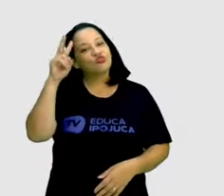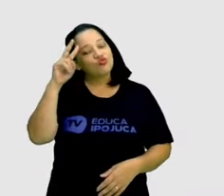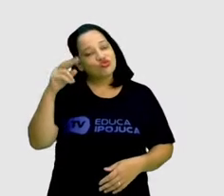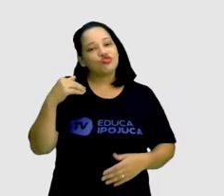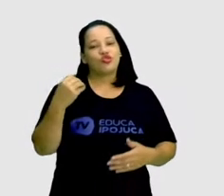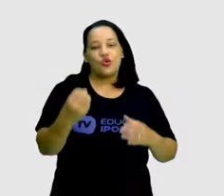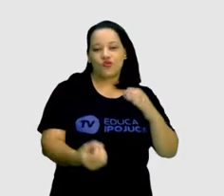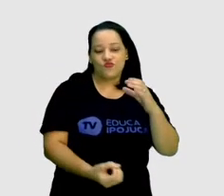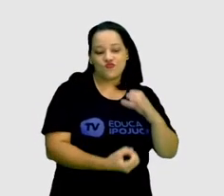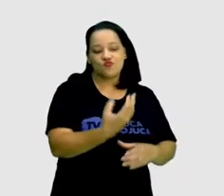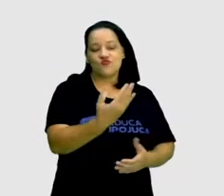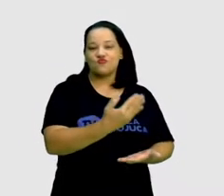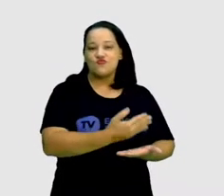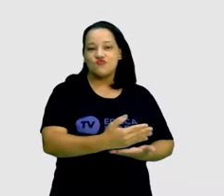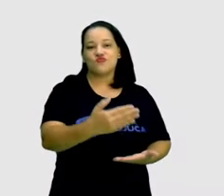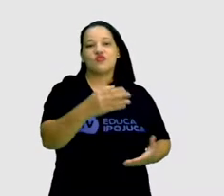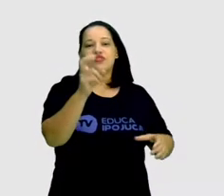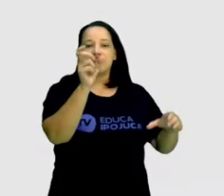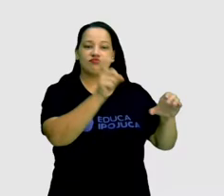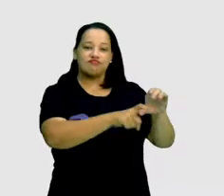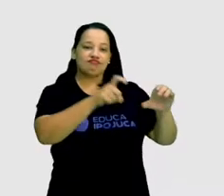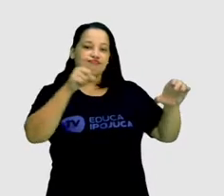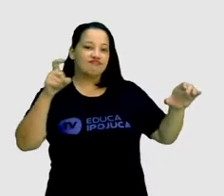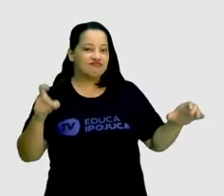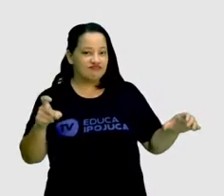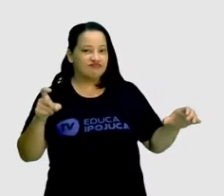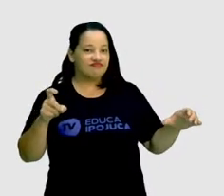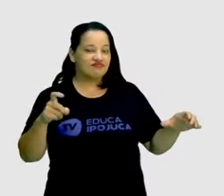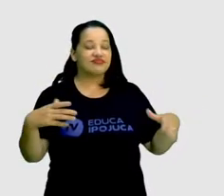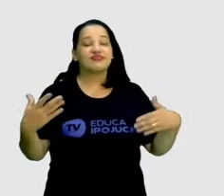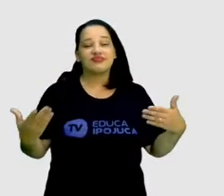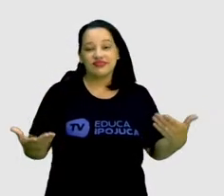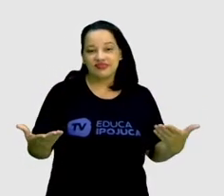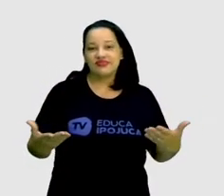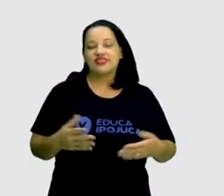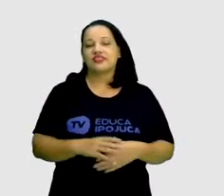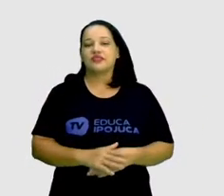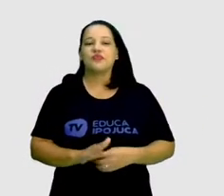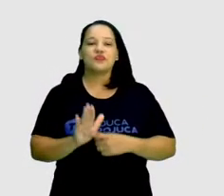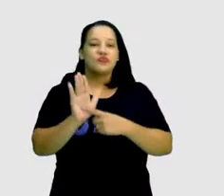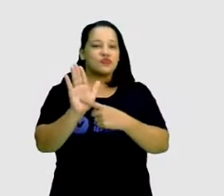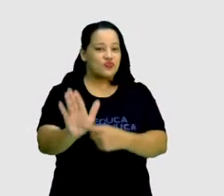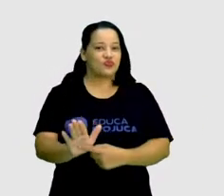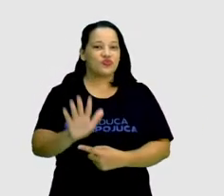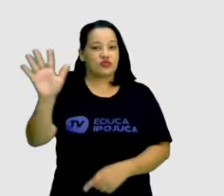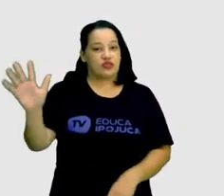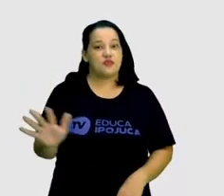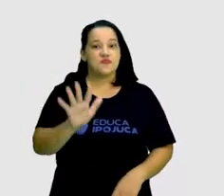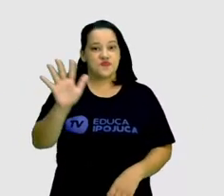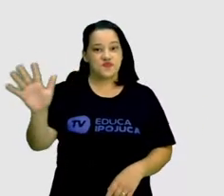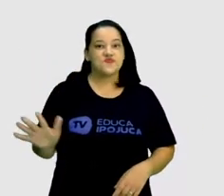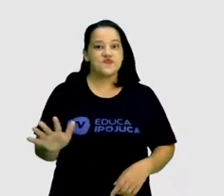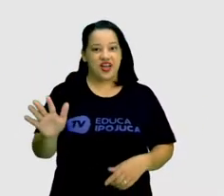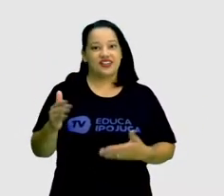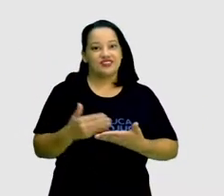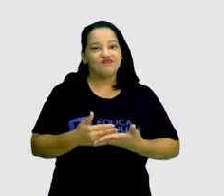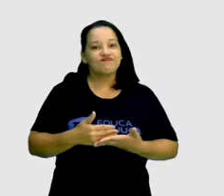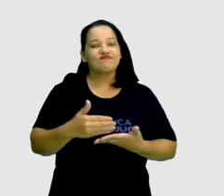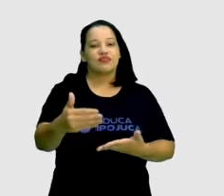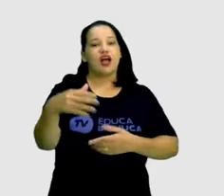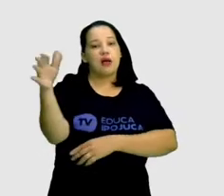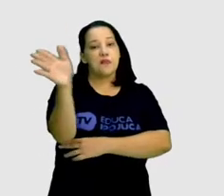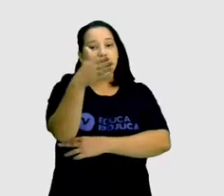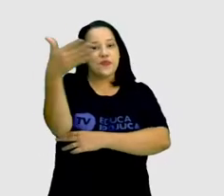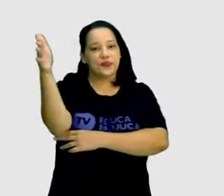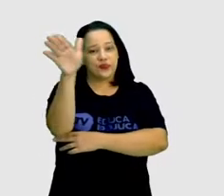surgimento e emancipação política. E trazemos aqui a imagem de abertura, a bandeira da nossa